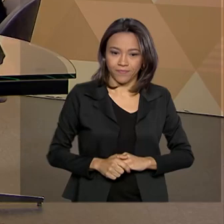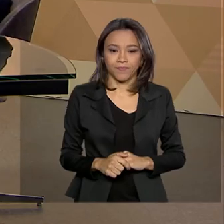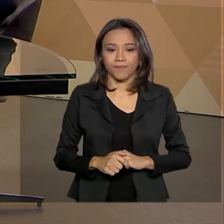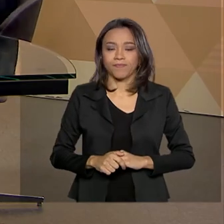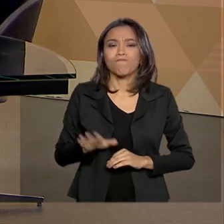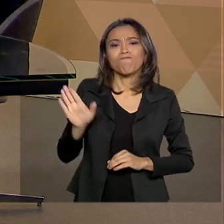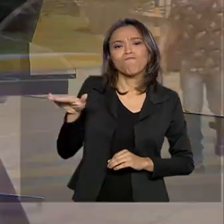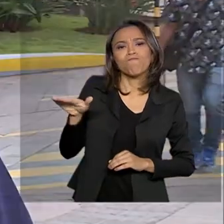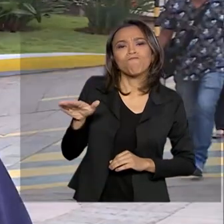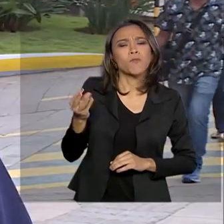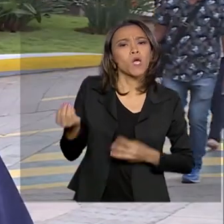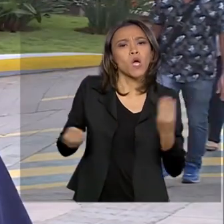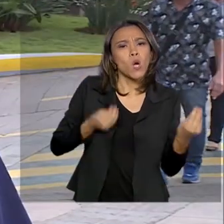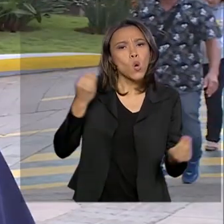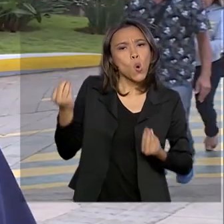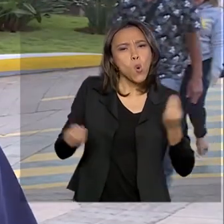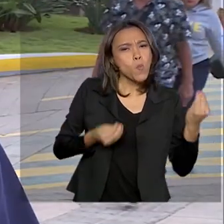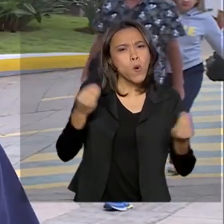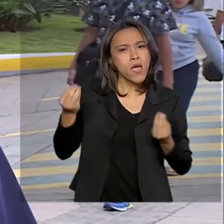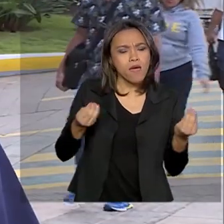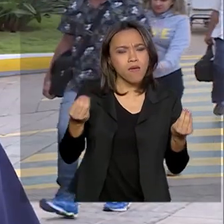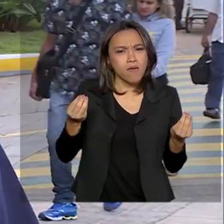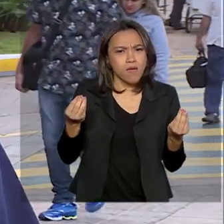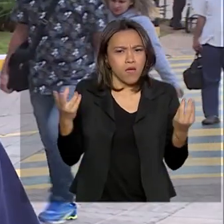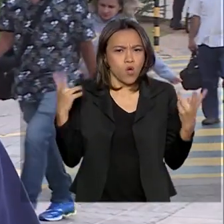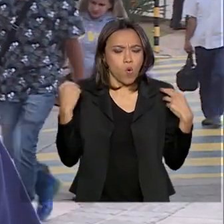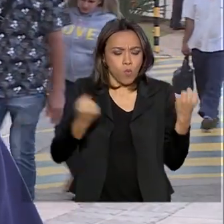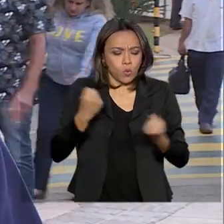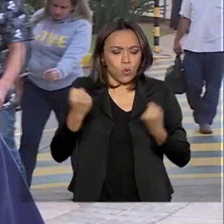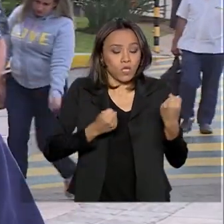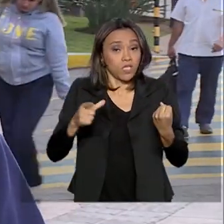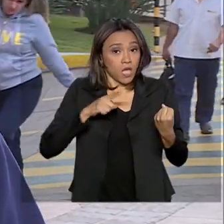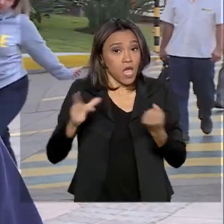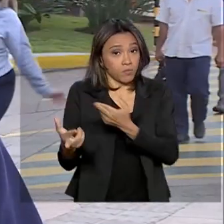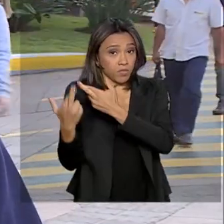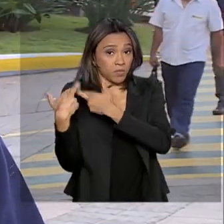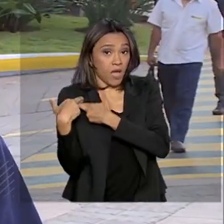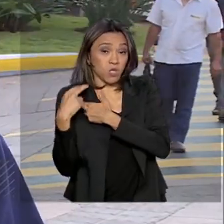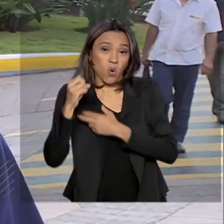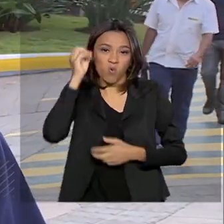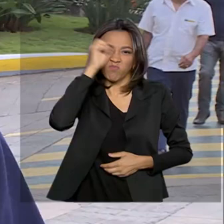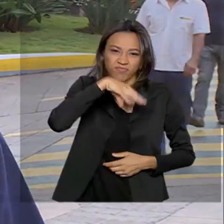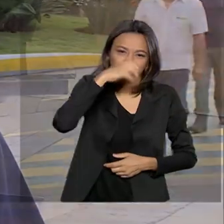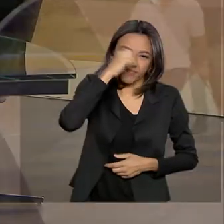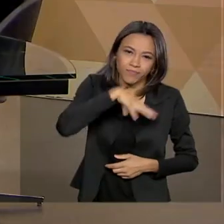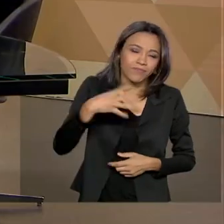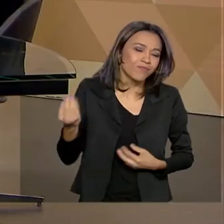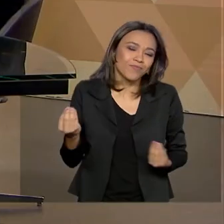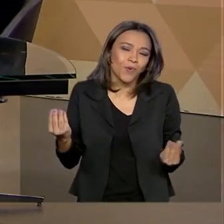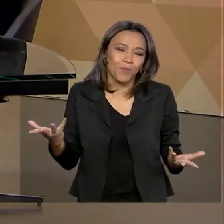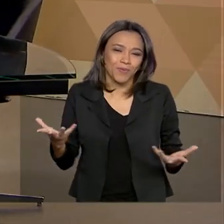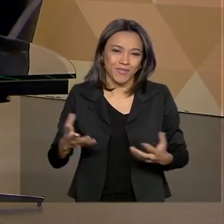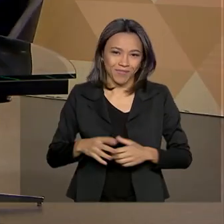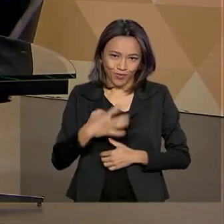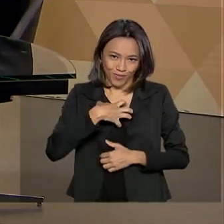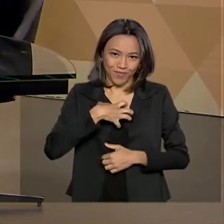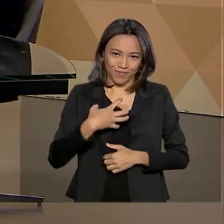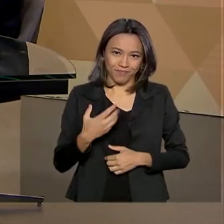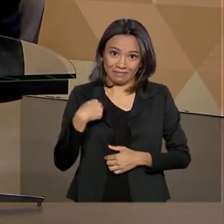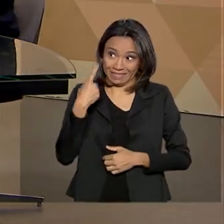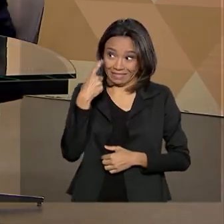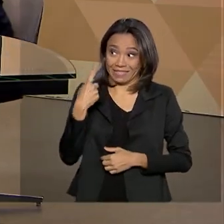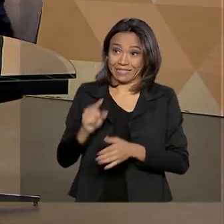No geral, como é o motorista brasileiro? Já somos responsáveis ou ainda muito indisciplinados? Essa é uma questão